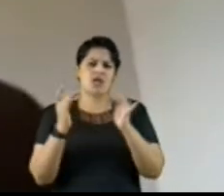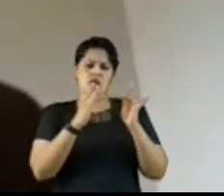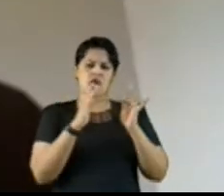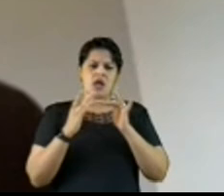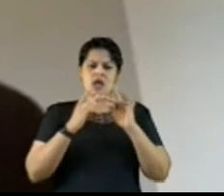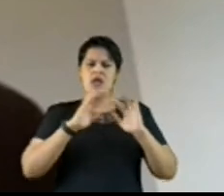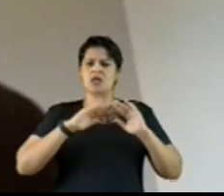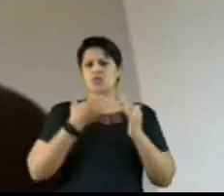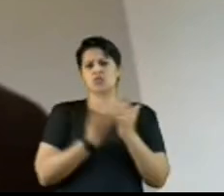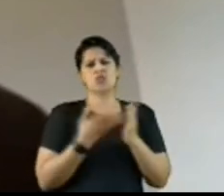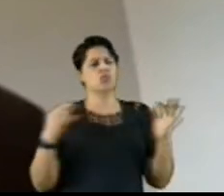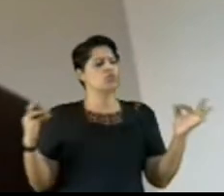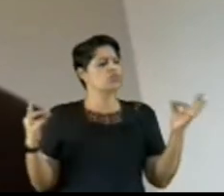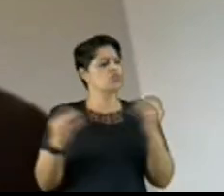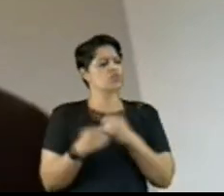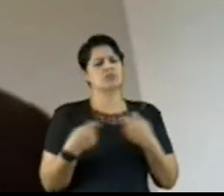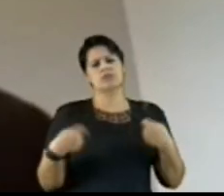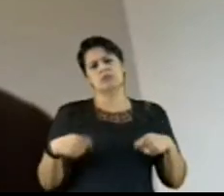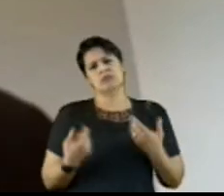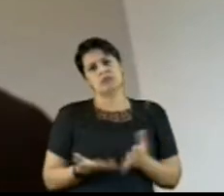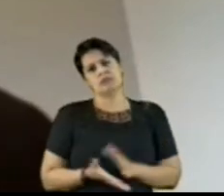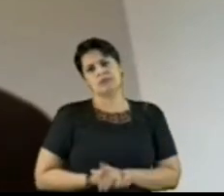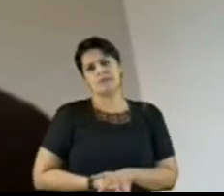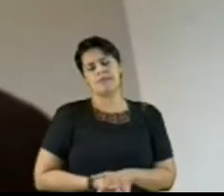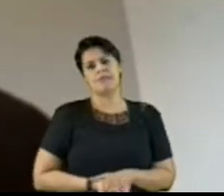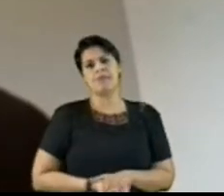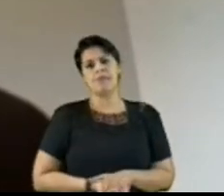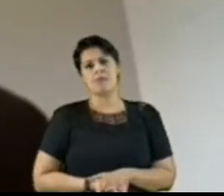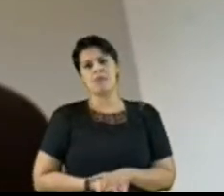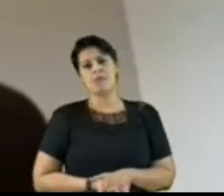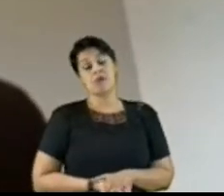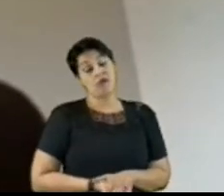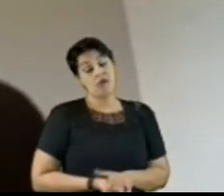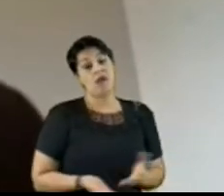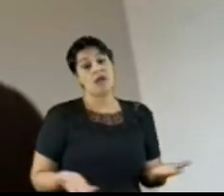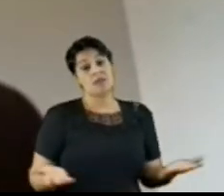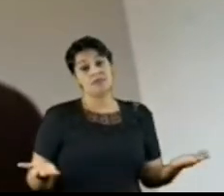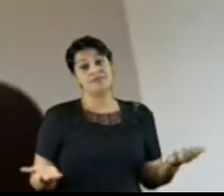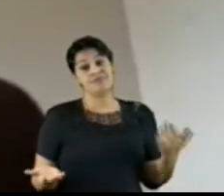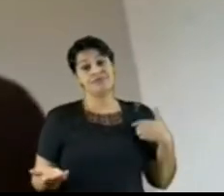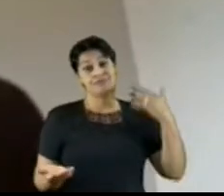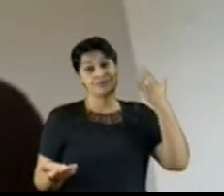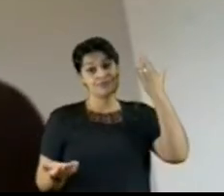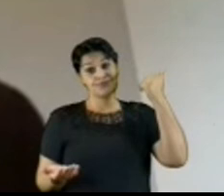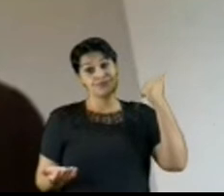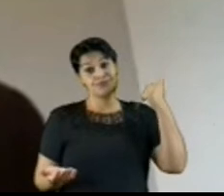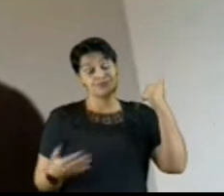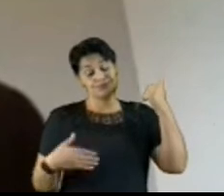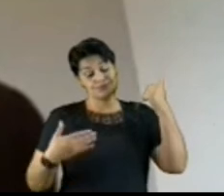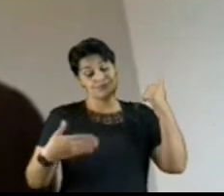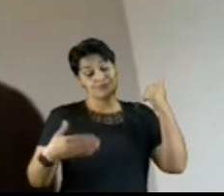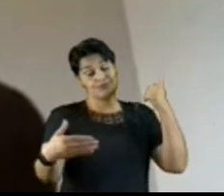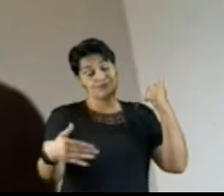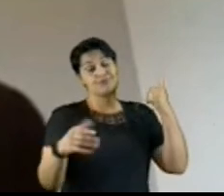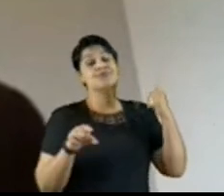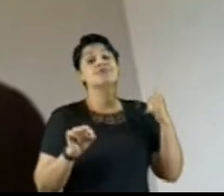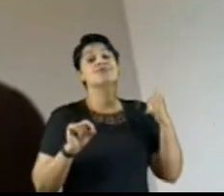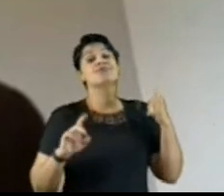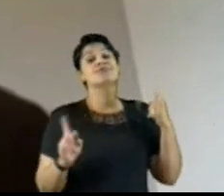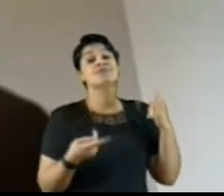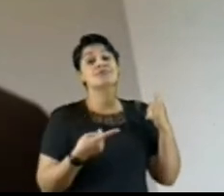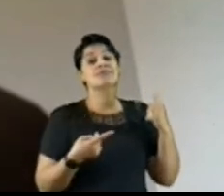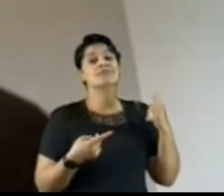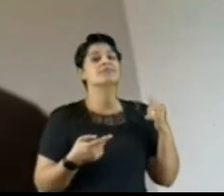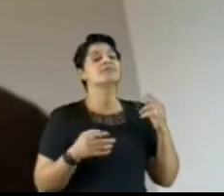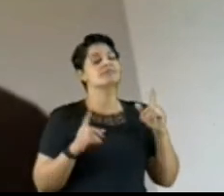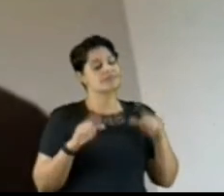desempenho mínimo recomendado em tal legislação. E aí, senhora presidente, já sei que logo mais poderemos discutir a